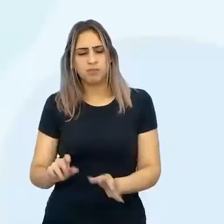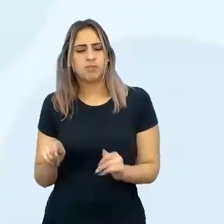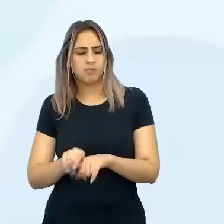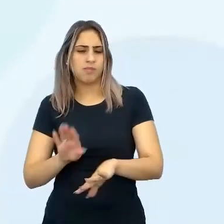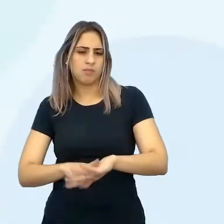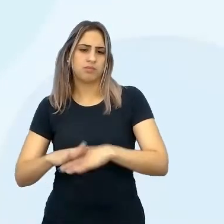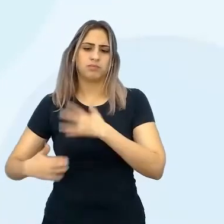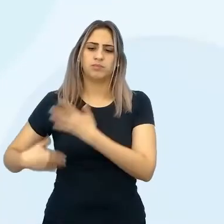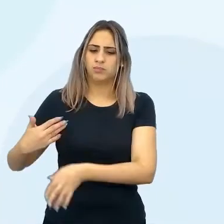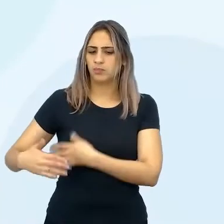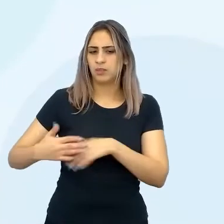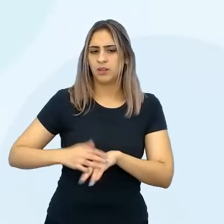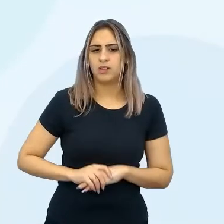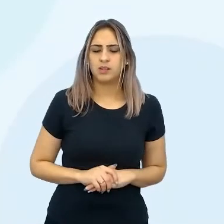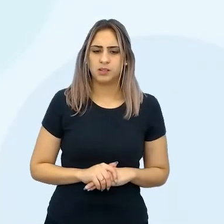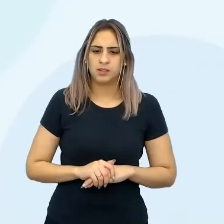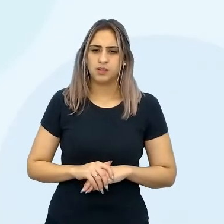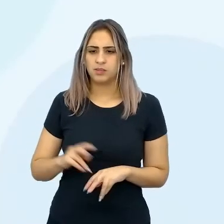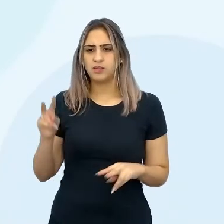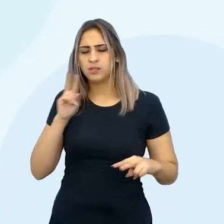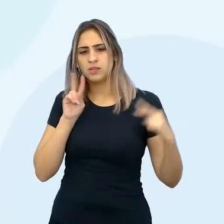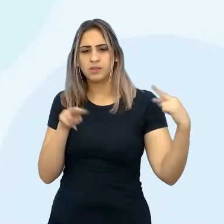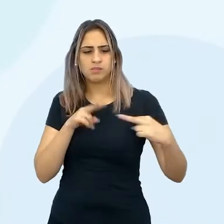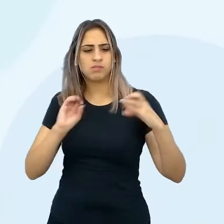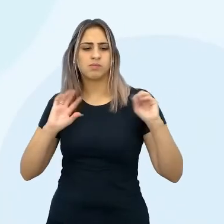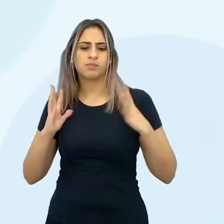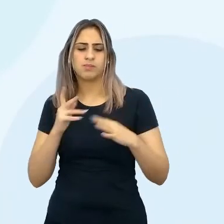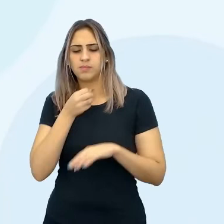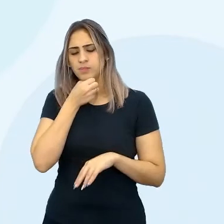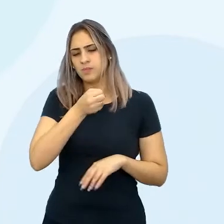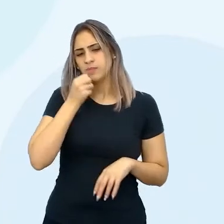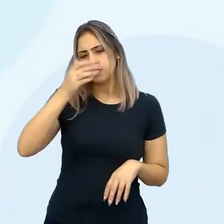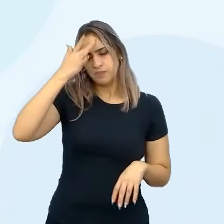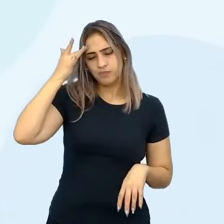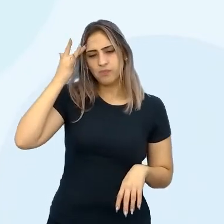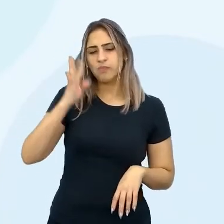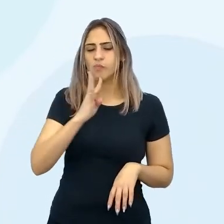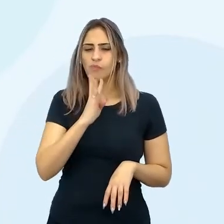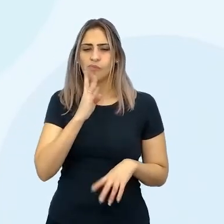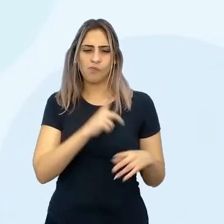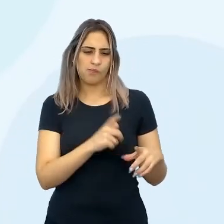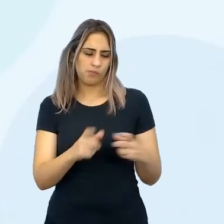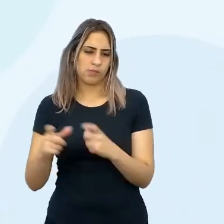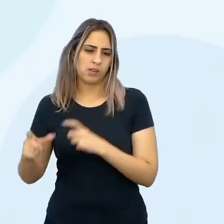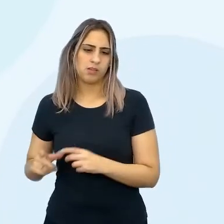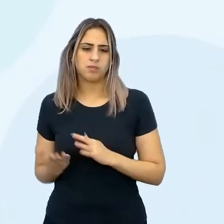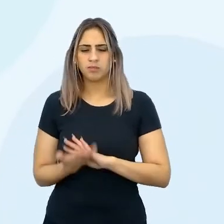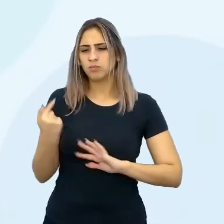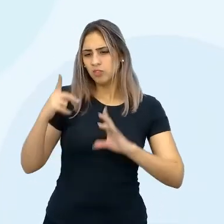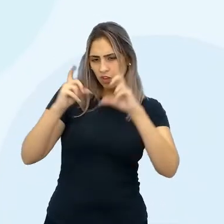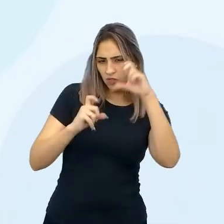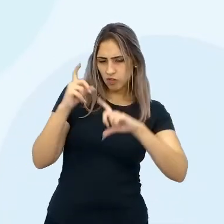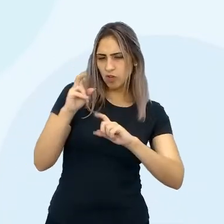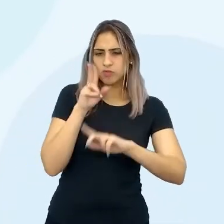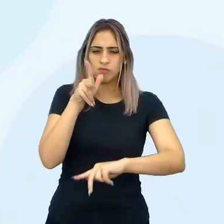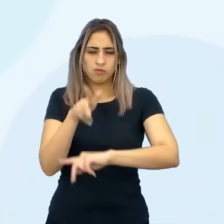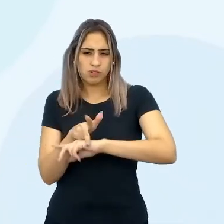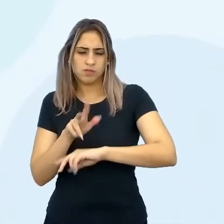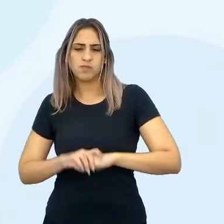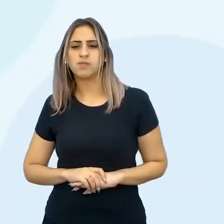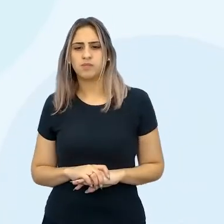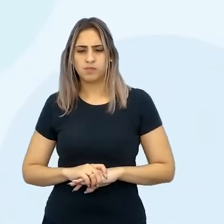vão ali ver o que está acontecendo, entrevistar pessoas, conhecer lugares, tirar fotos, vídeos,